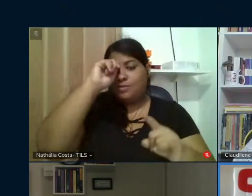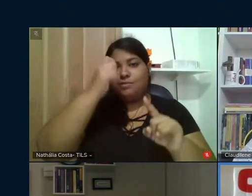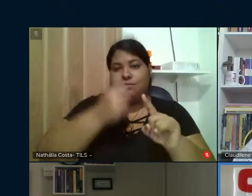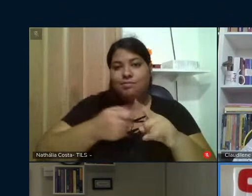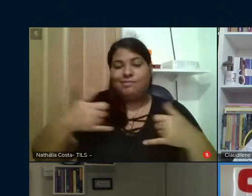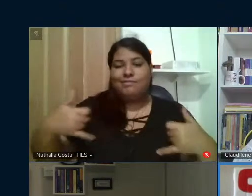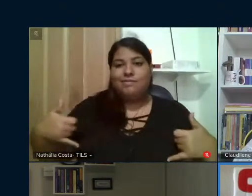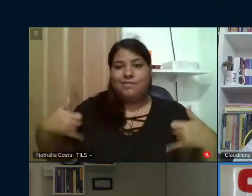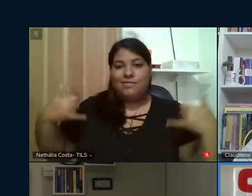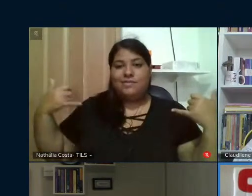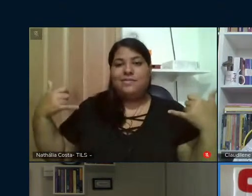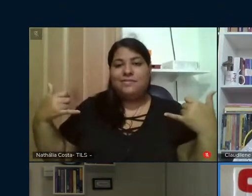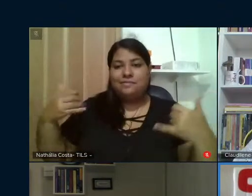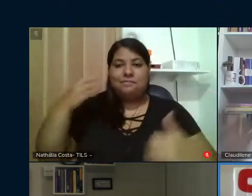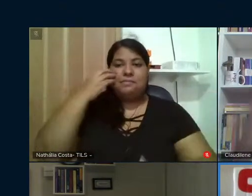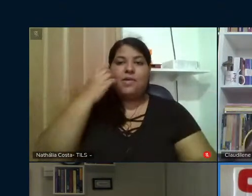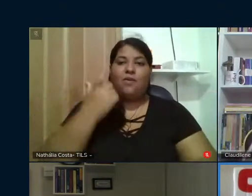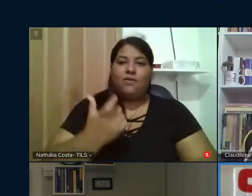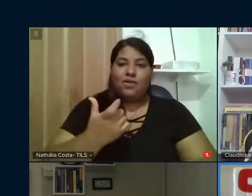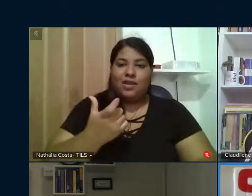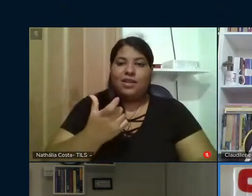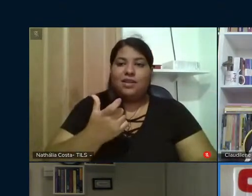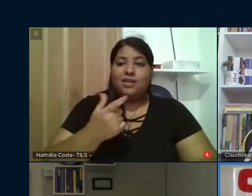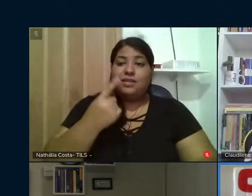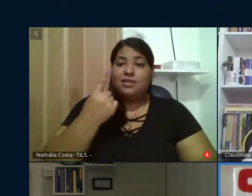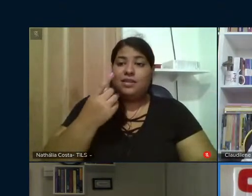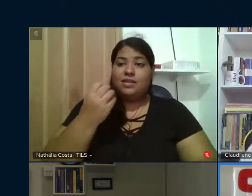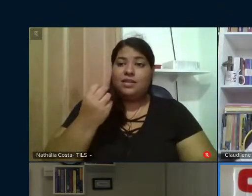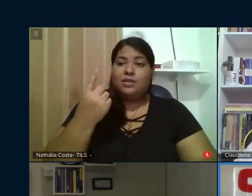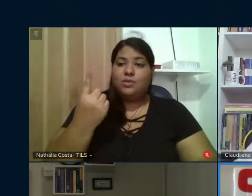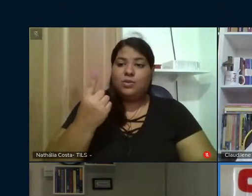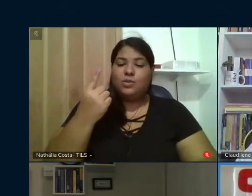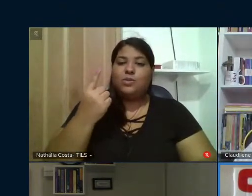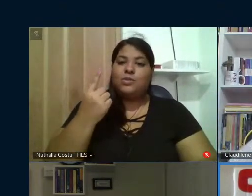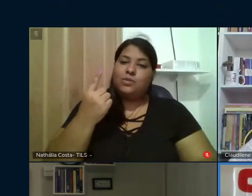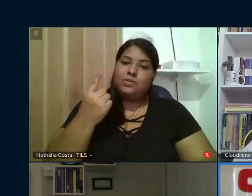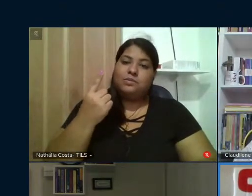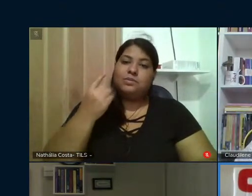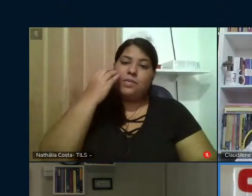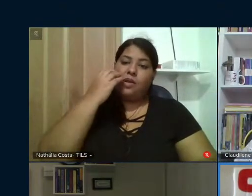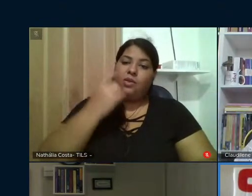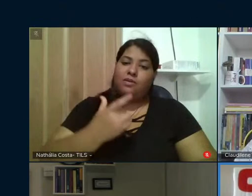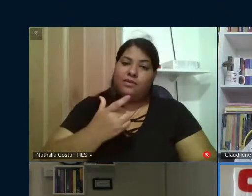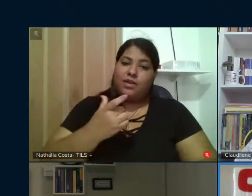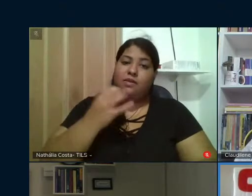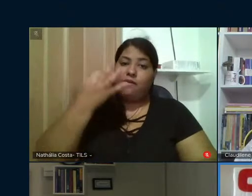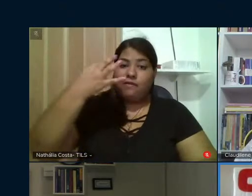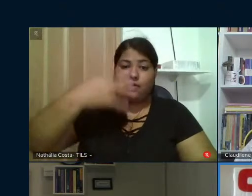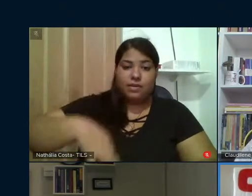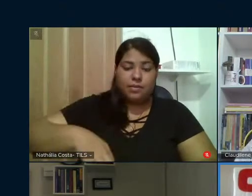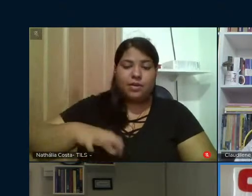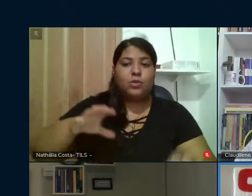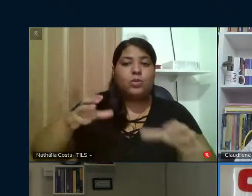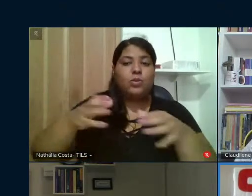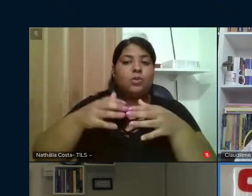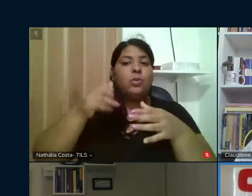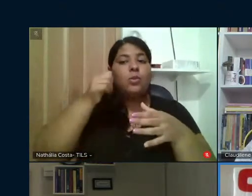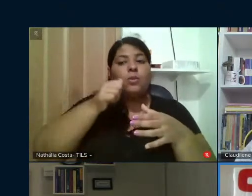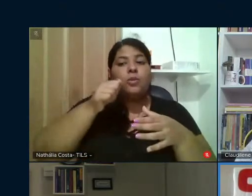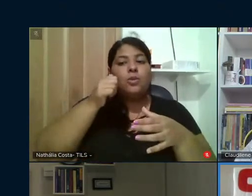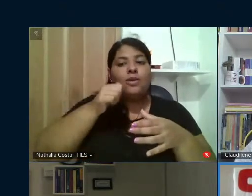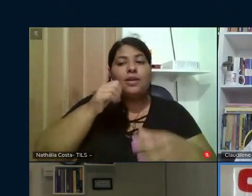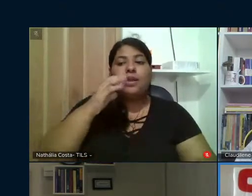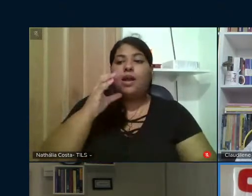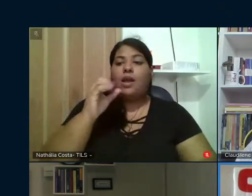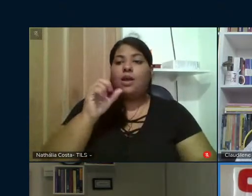aniversário de Paulo Freire, ao centenário, aos 101 anos de Paulo Freire. Atrações confirmadas, grupo de mulheres da Costa